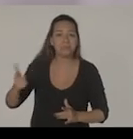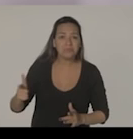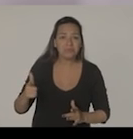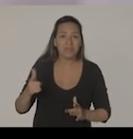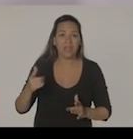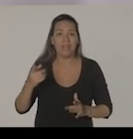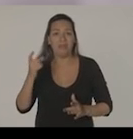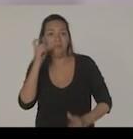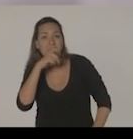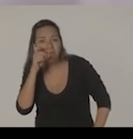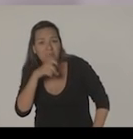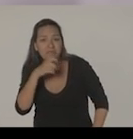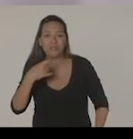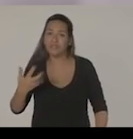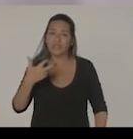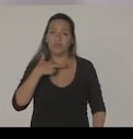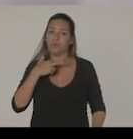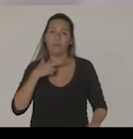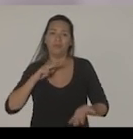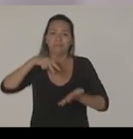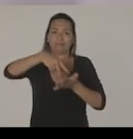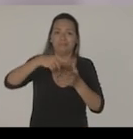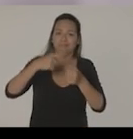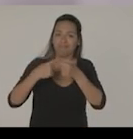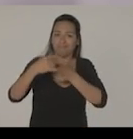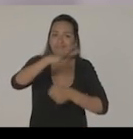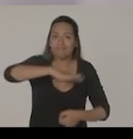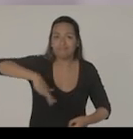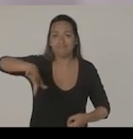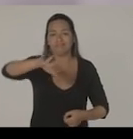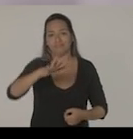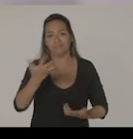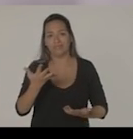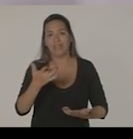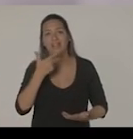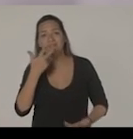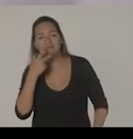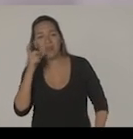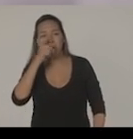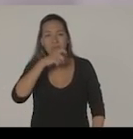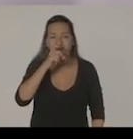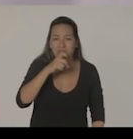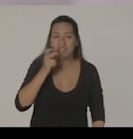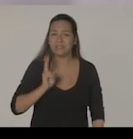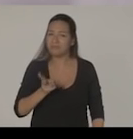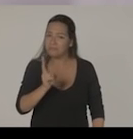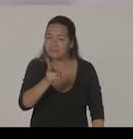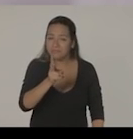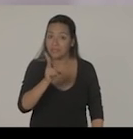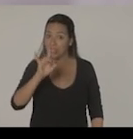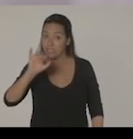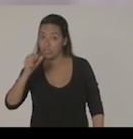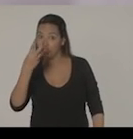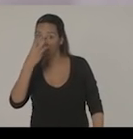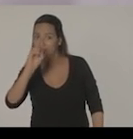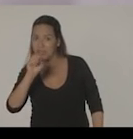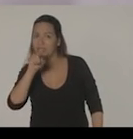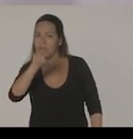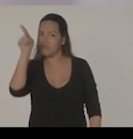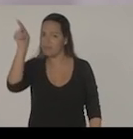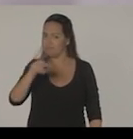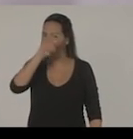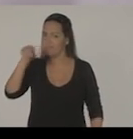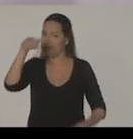de opinião, que finge, que mente, não pode estar à frente da nossa cidade. Esconde os seus aliados, ataca, fala mentira. É muito